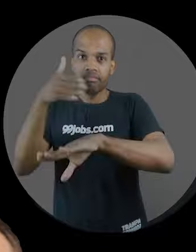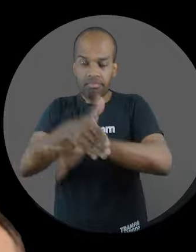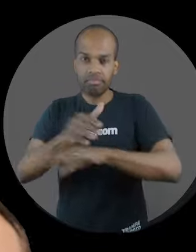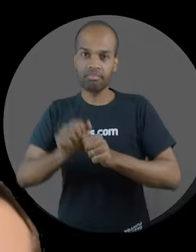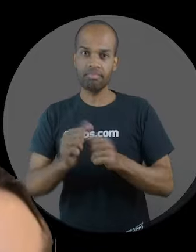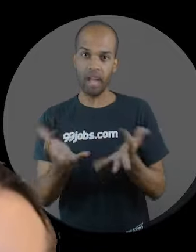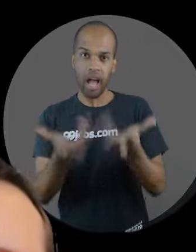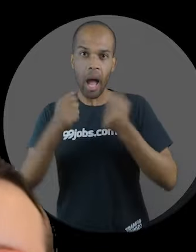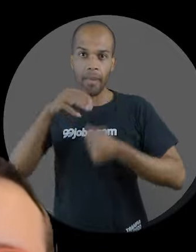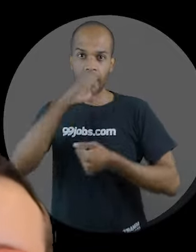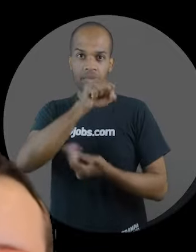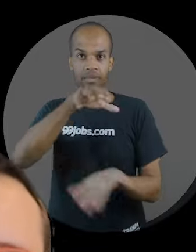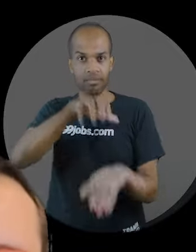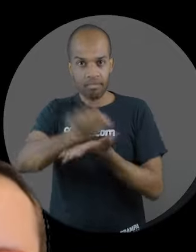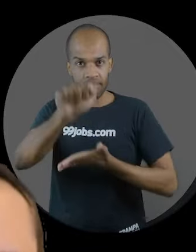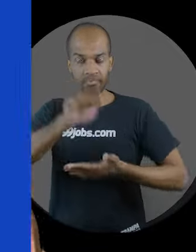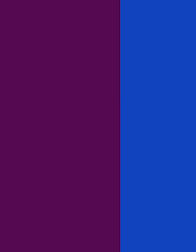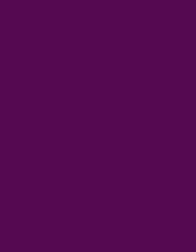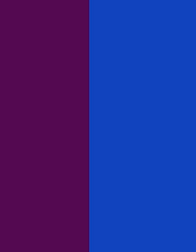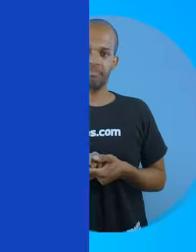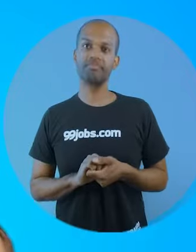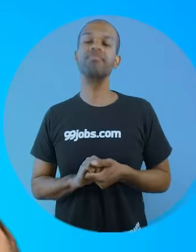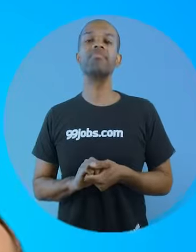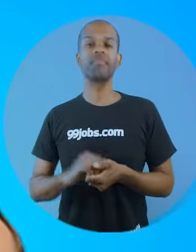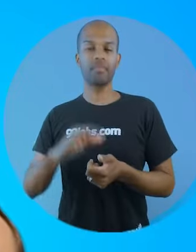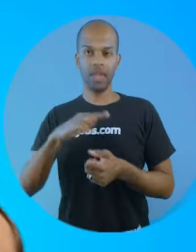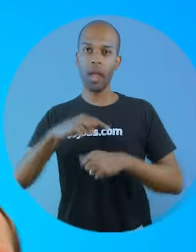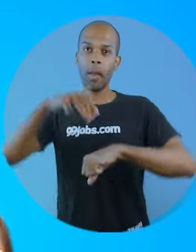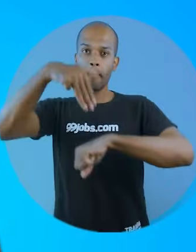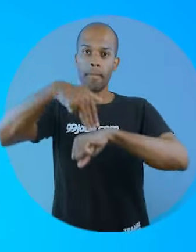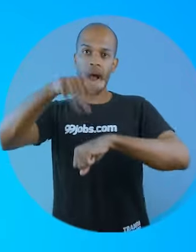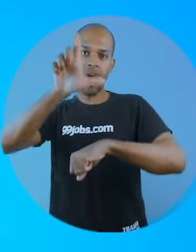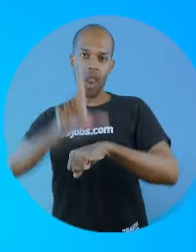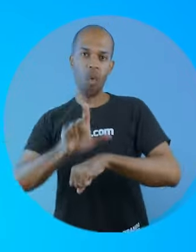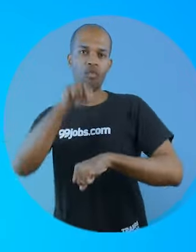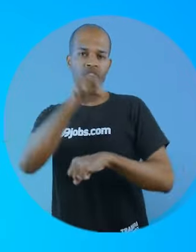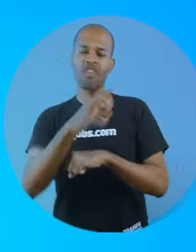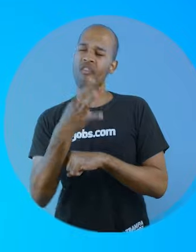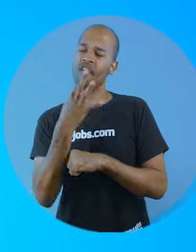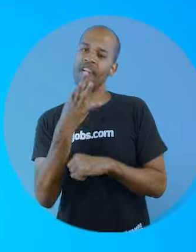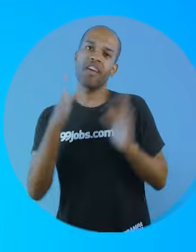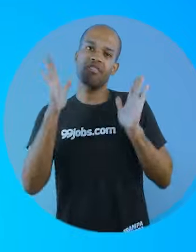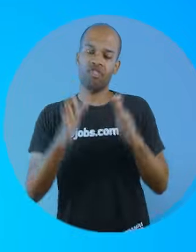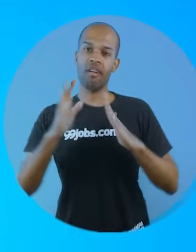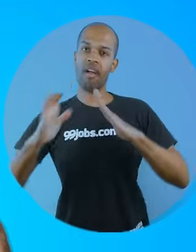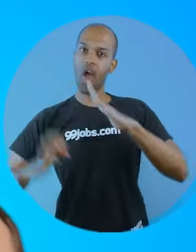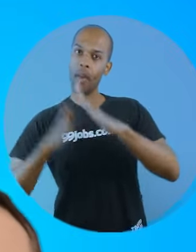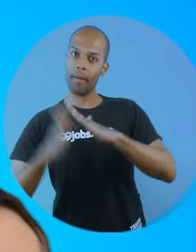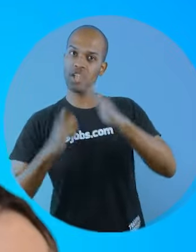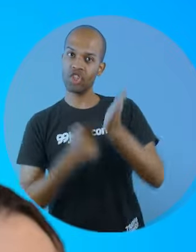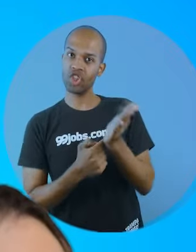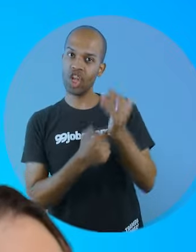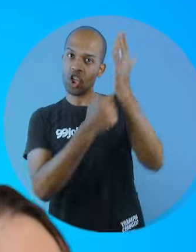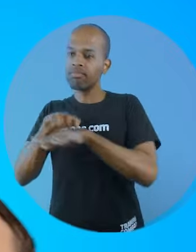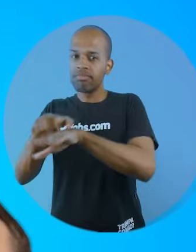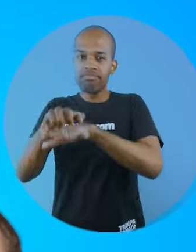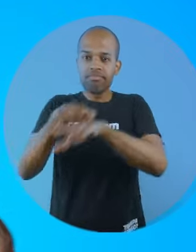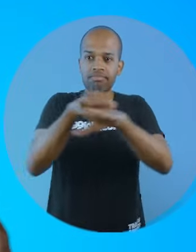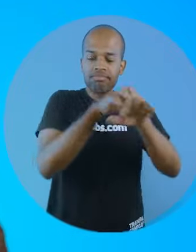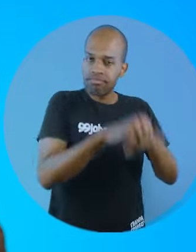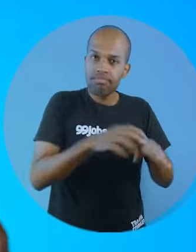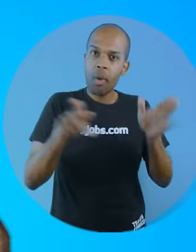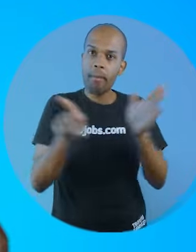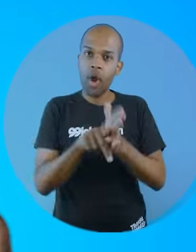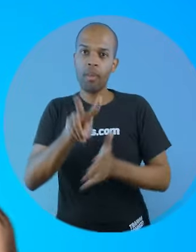maravilhoso. Bora se inscrever! Magazine Luiza. Essa, você já conhece. Magalu é uma empresa de tecnologia e logística para o